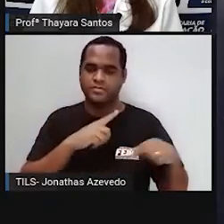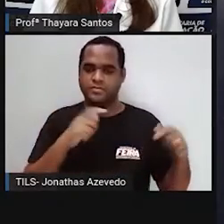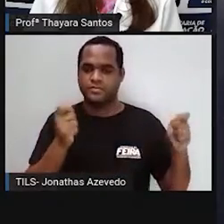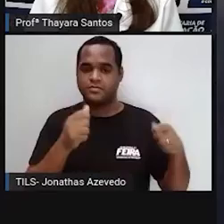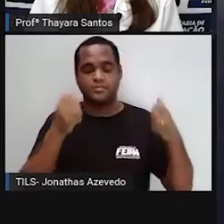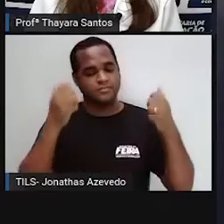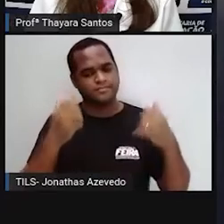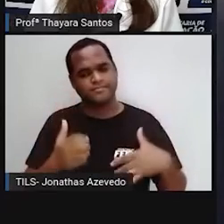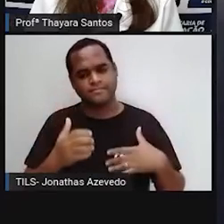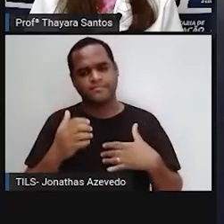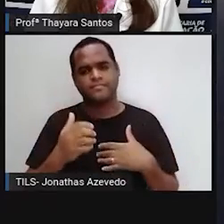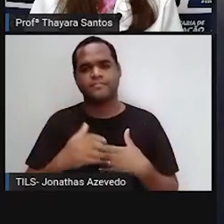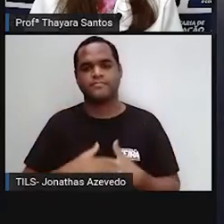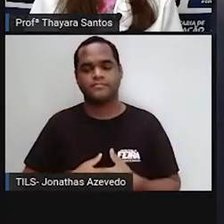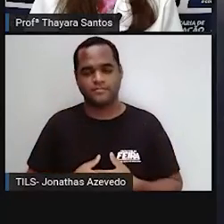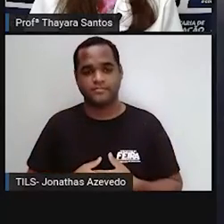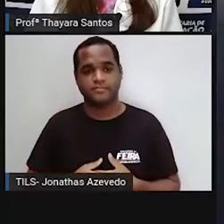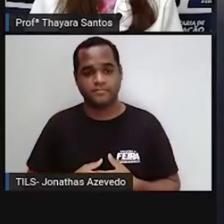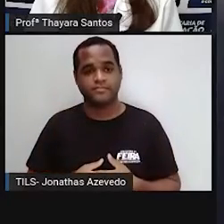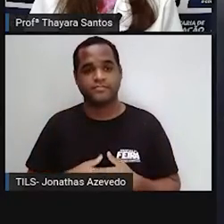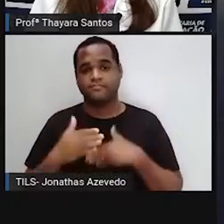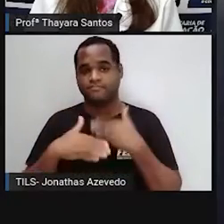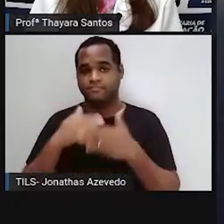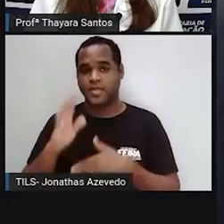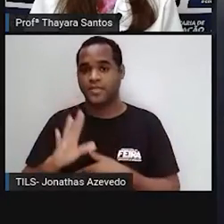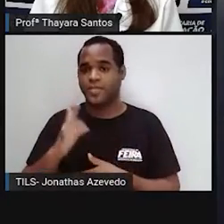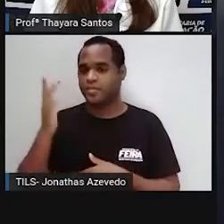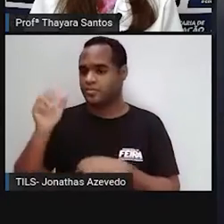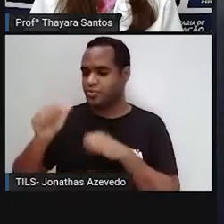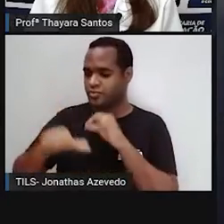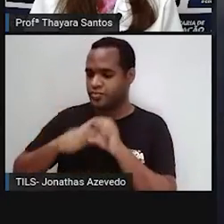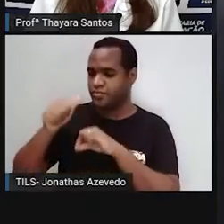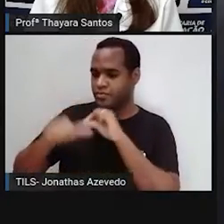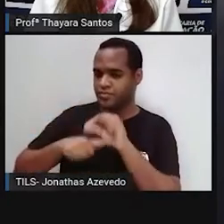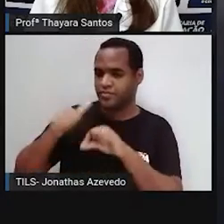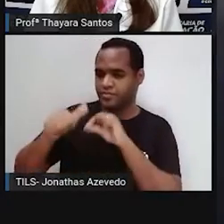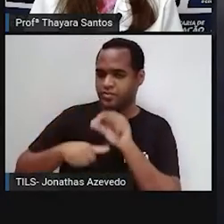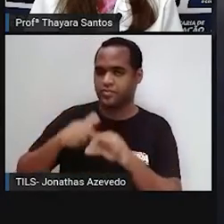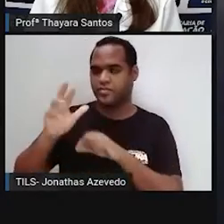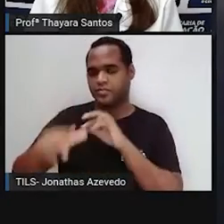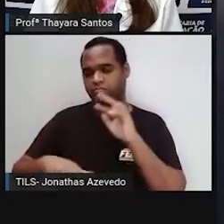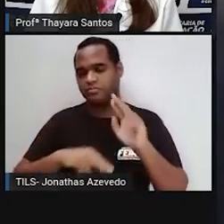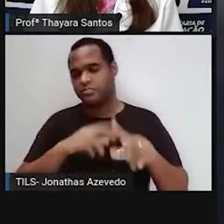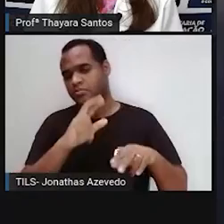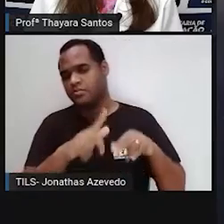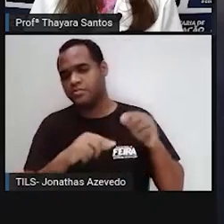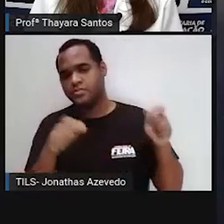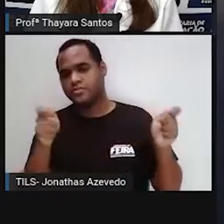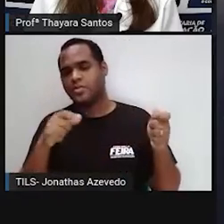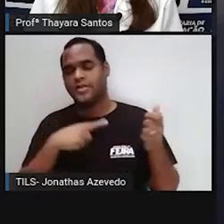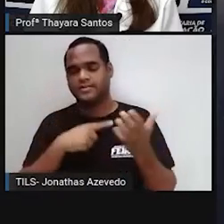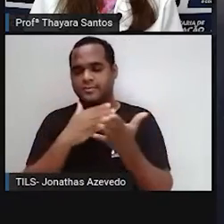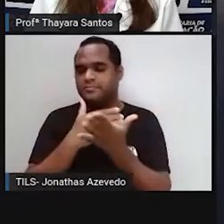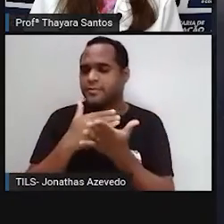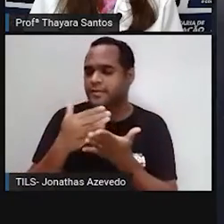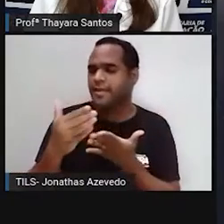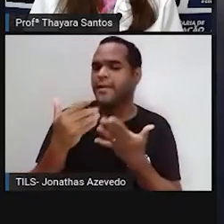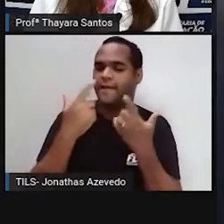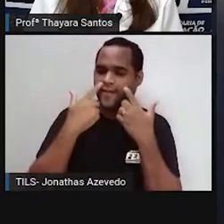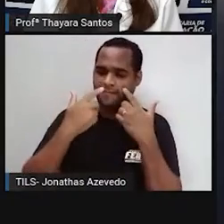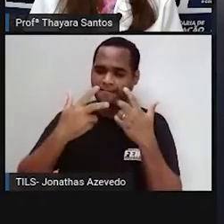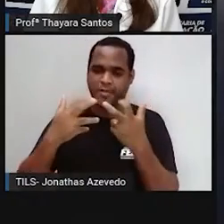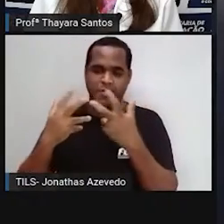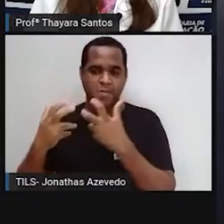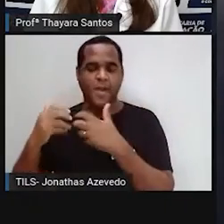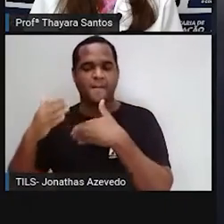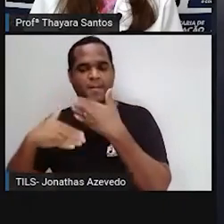desses efeitos das mudanças climáticas. Então, aquilo que a gente já começa a observar, né? Esses